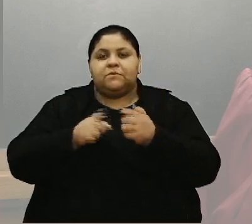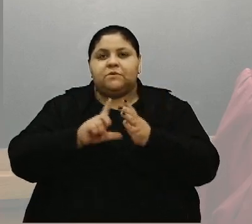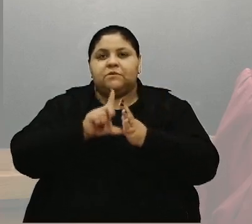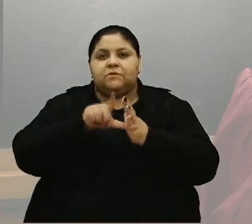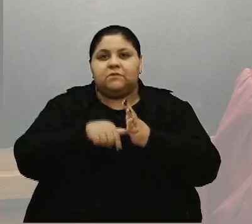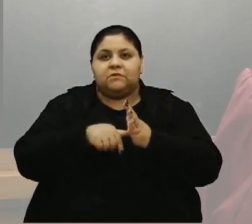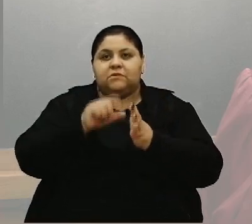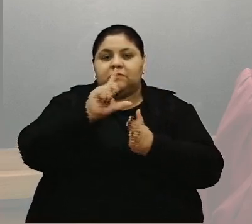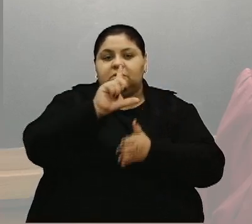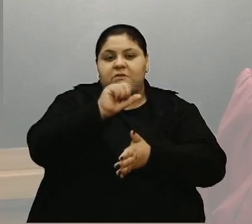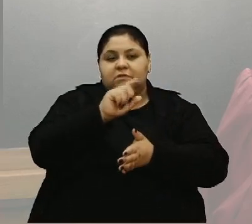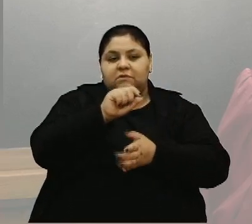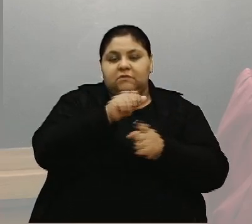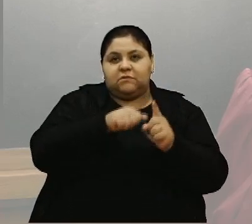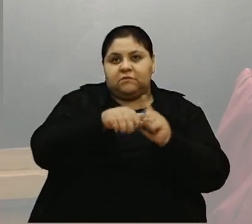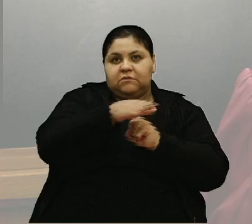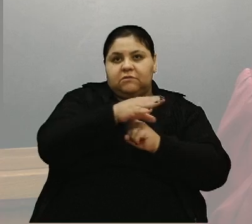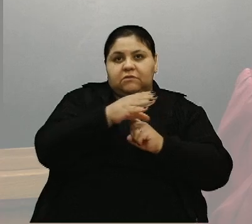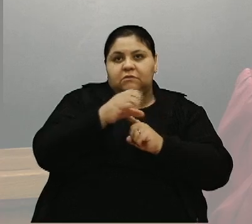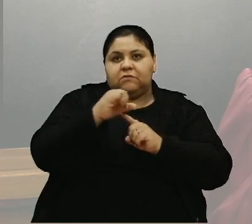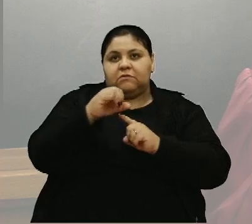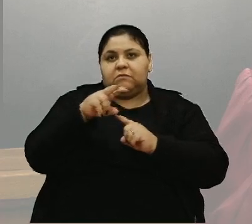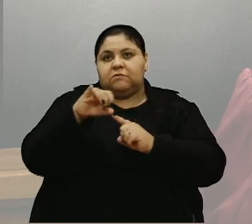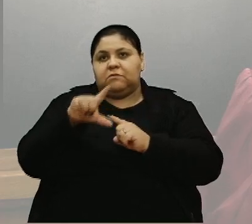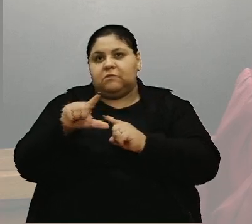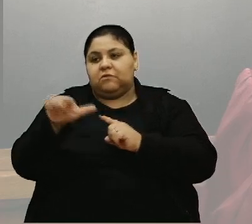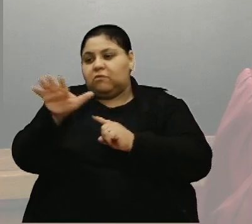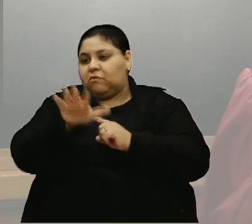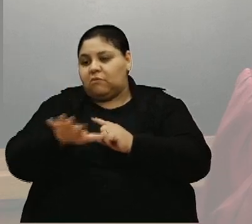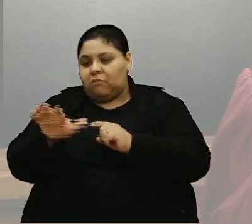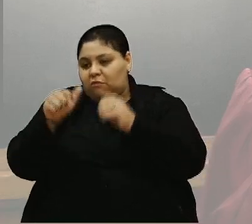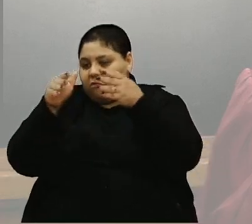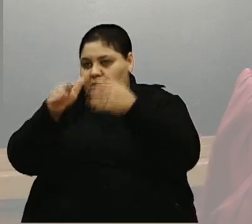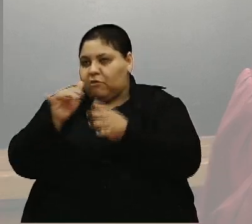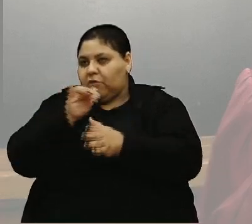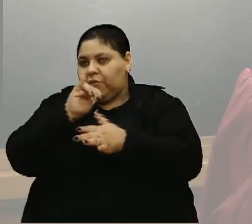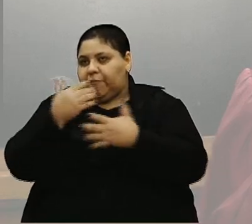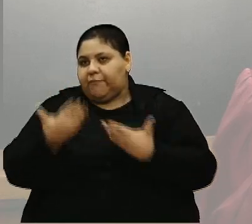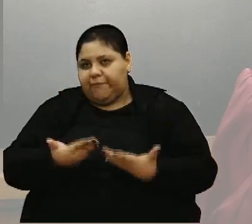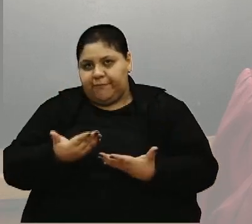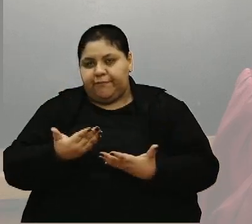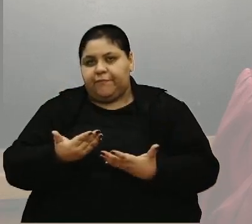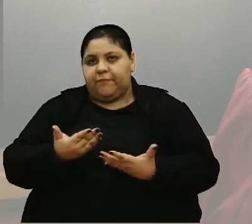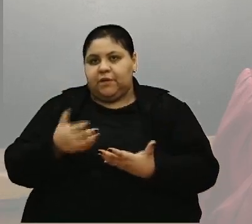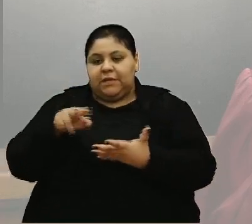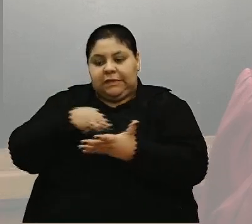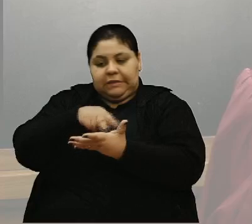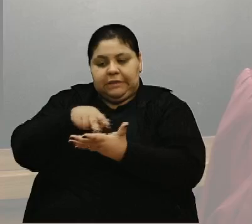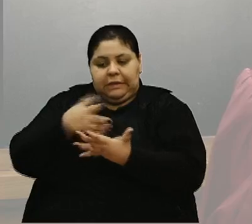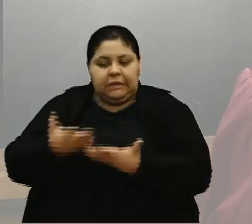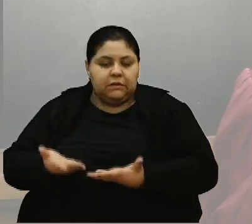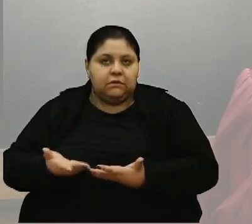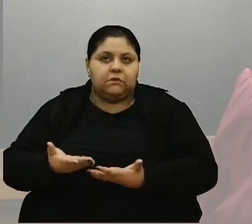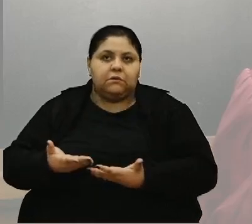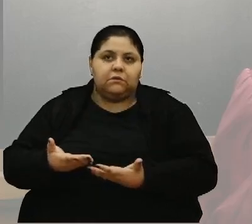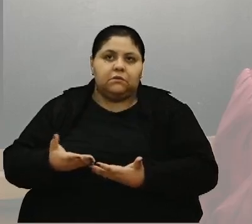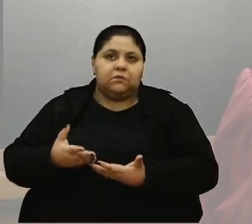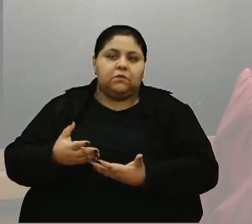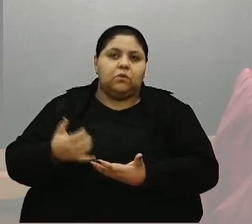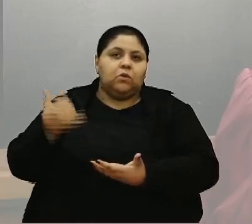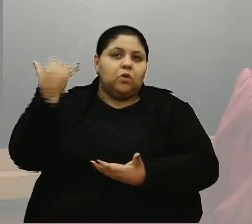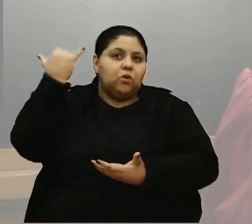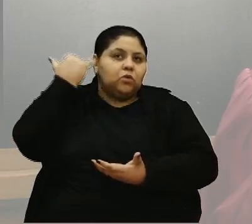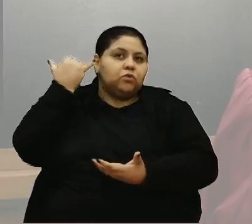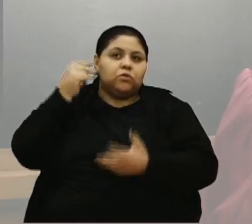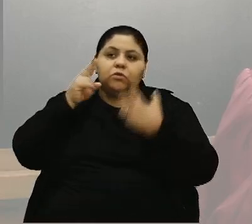as 10 da Sociedade Civil fosse de uma área específica, por exemplo, da dança ou do audiovisual